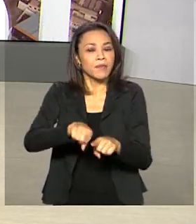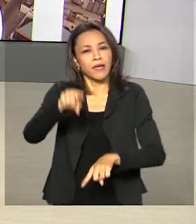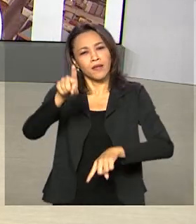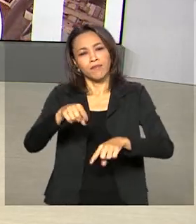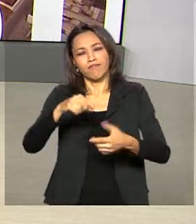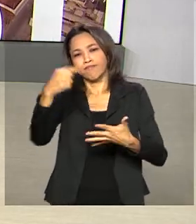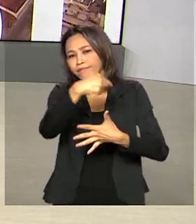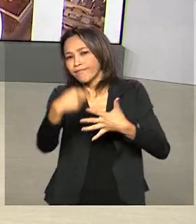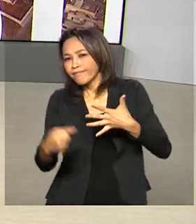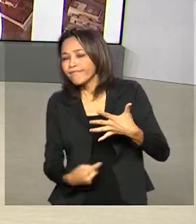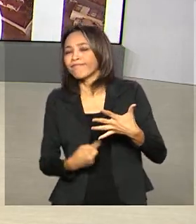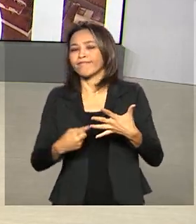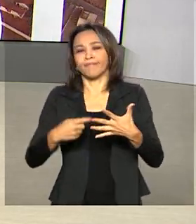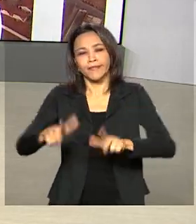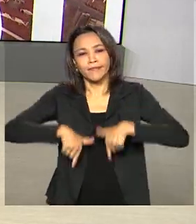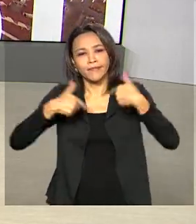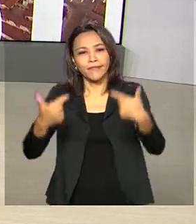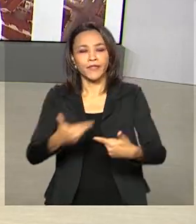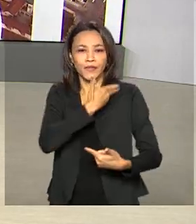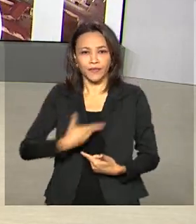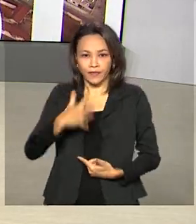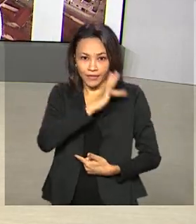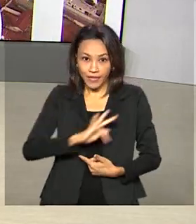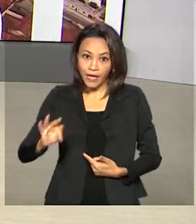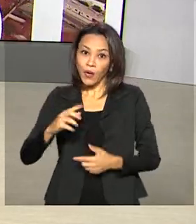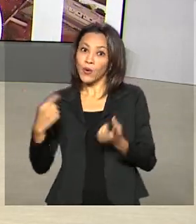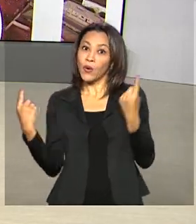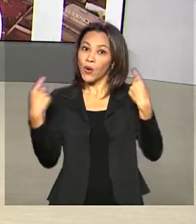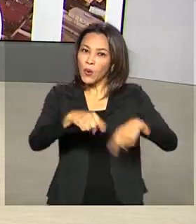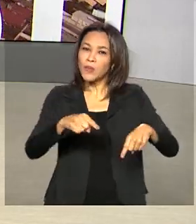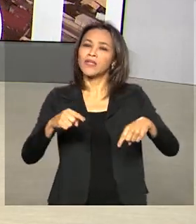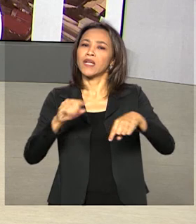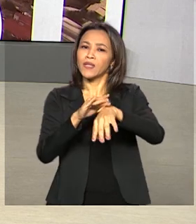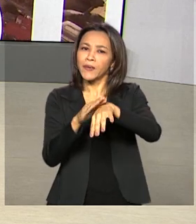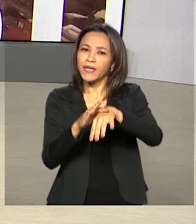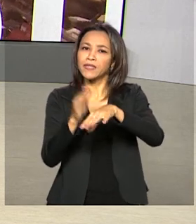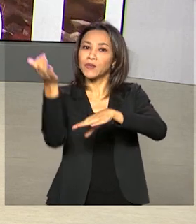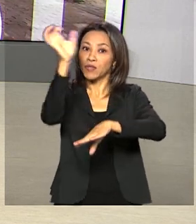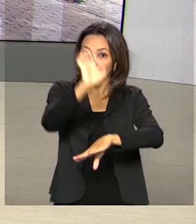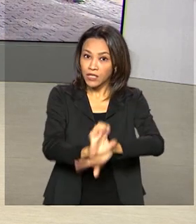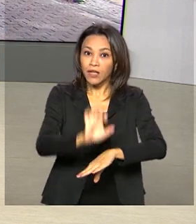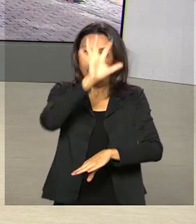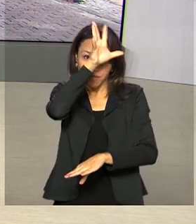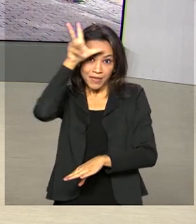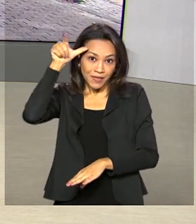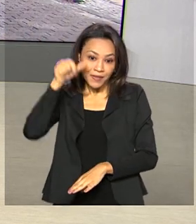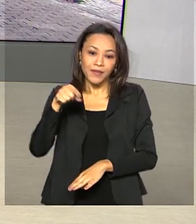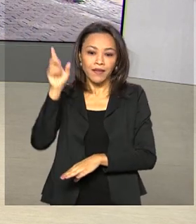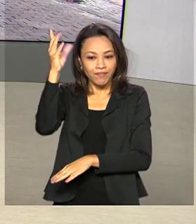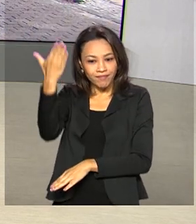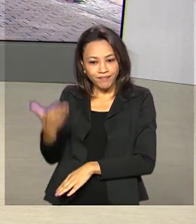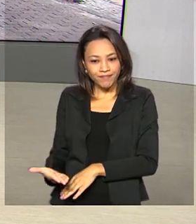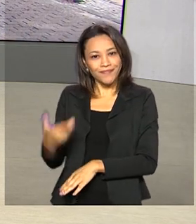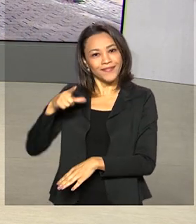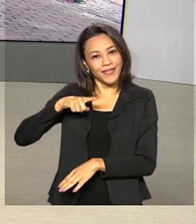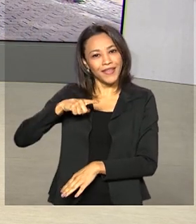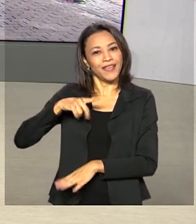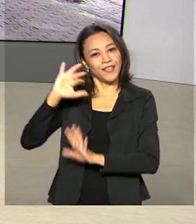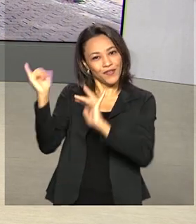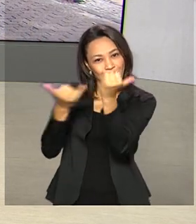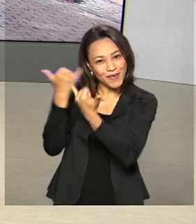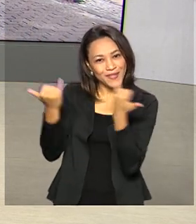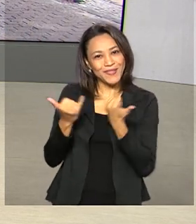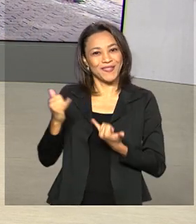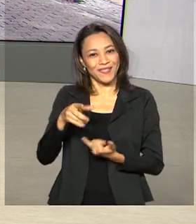no enfrentamento à doença no estado do Amazonas. Quem tem essas informações para a gente é a repórter Alessandra Lago, direto do Rio de Janeiro. Oi,